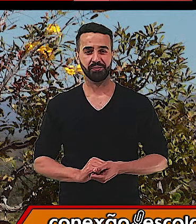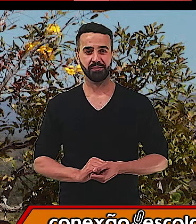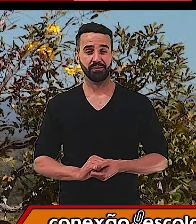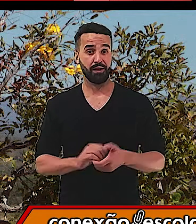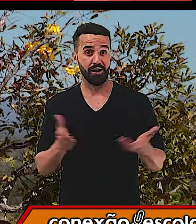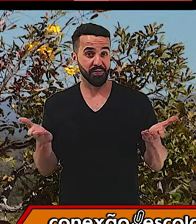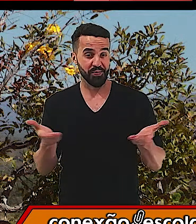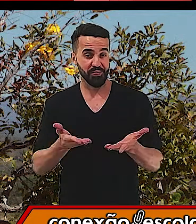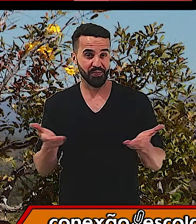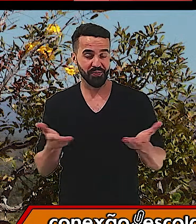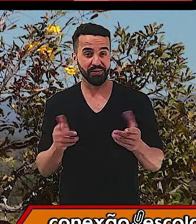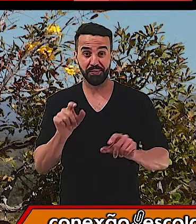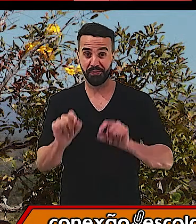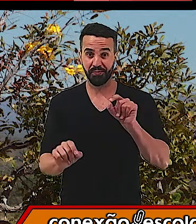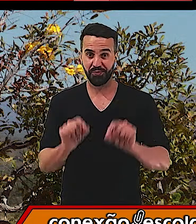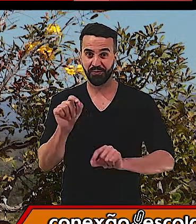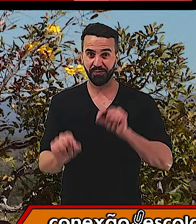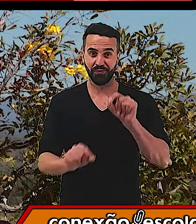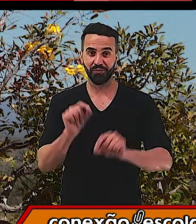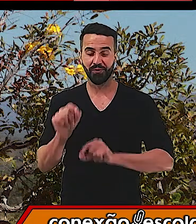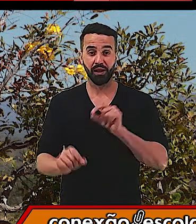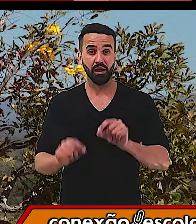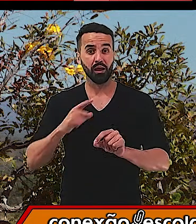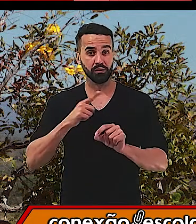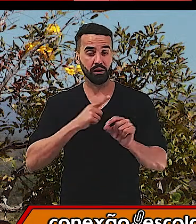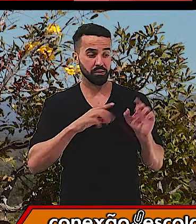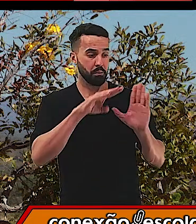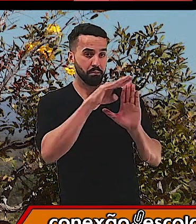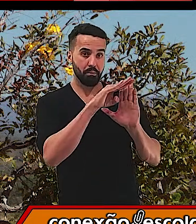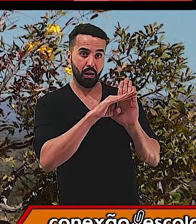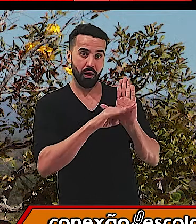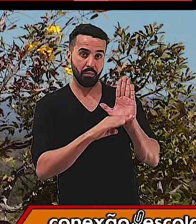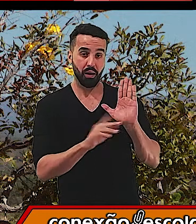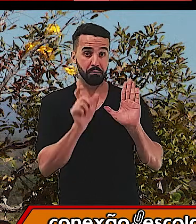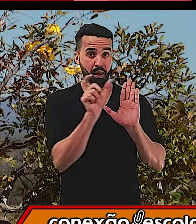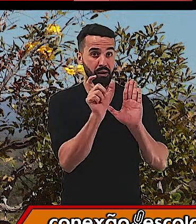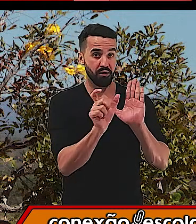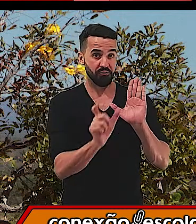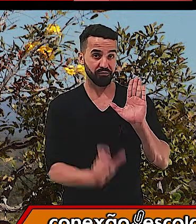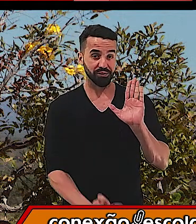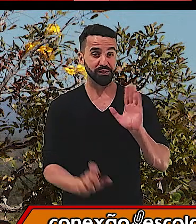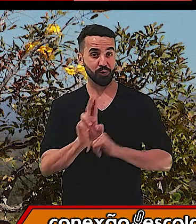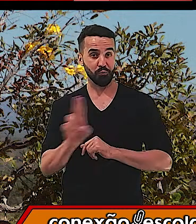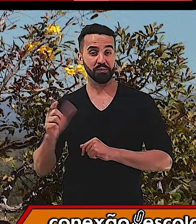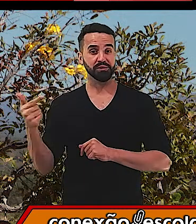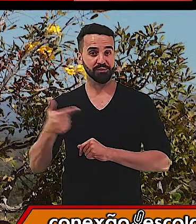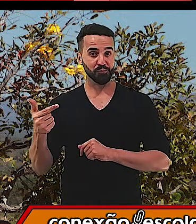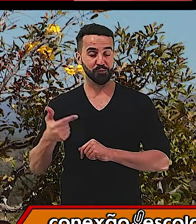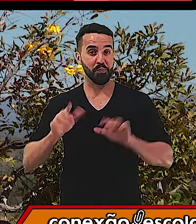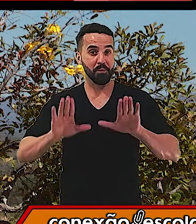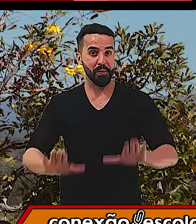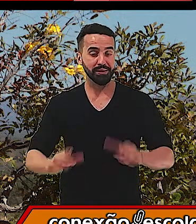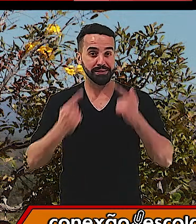agora, nós vamos trabalhar um banco de palavras dos sobrenomes. E tem uma curiosidade